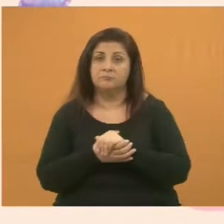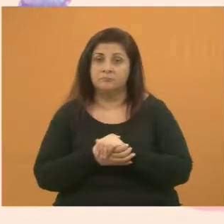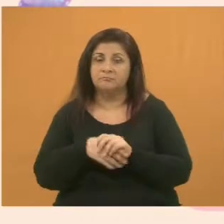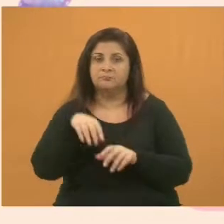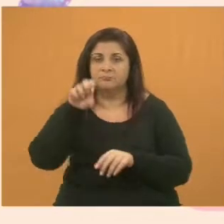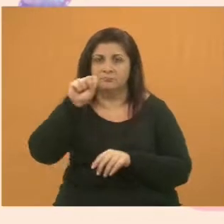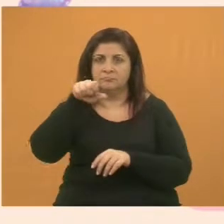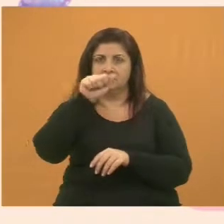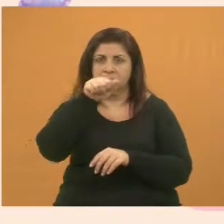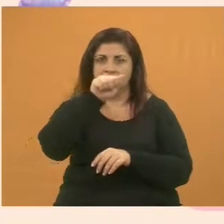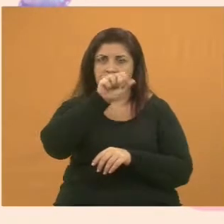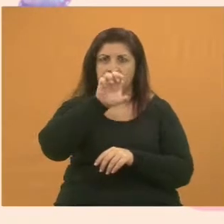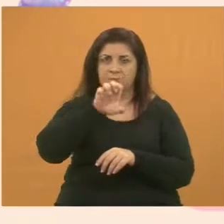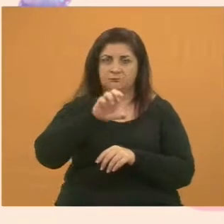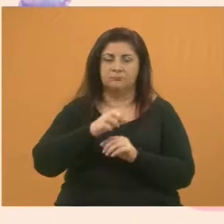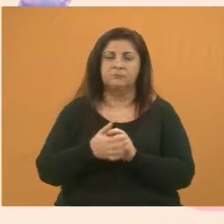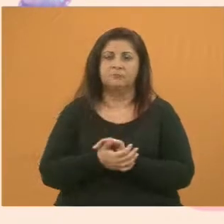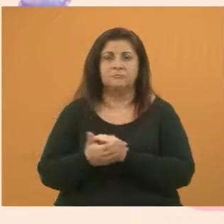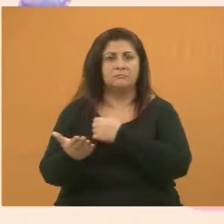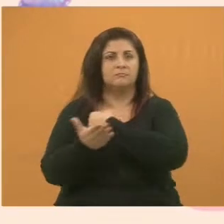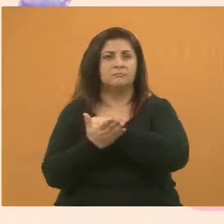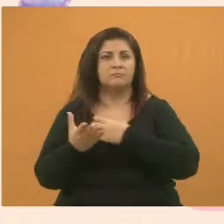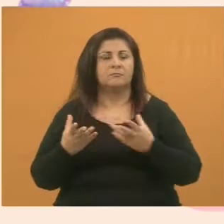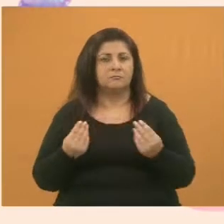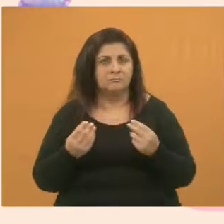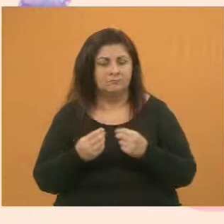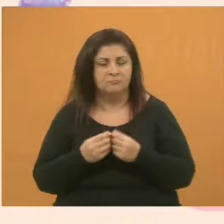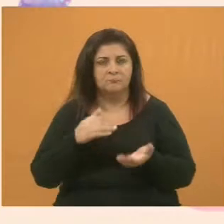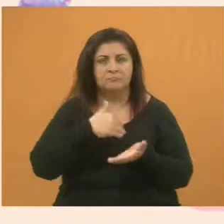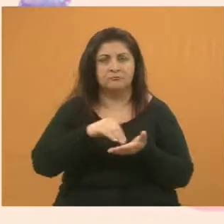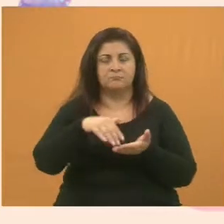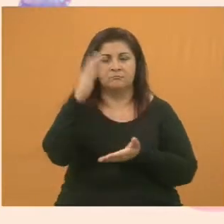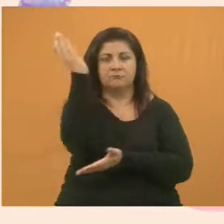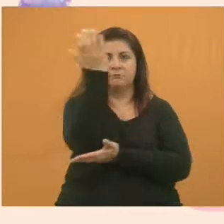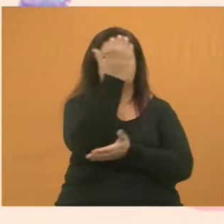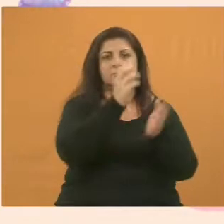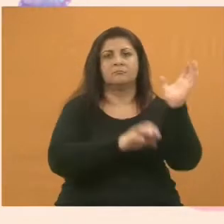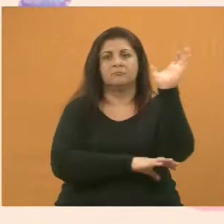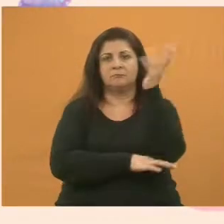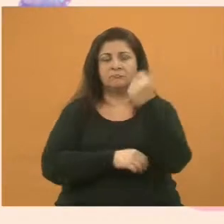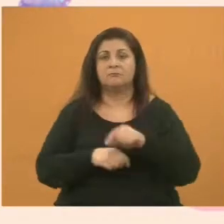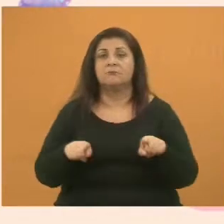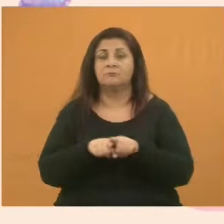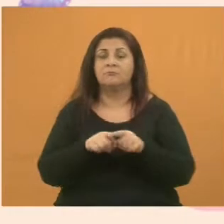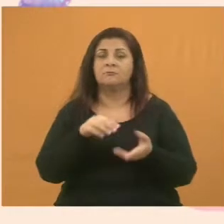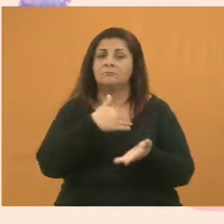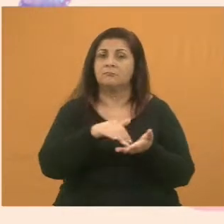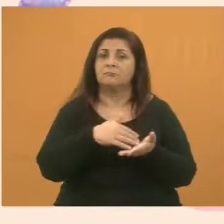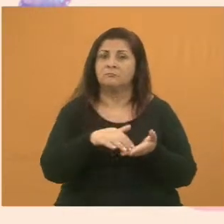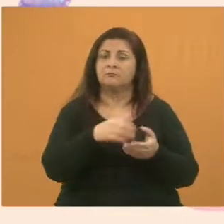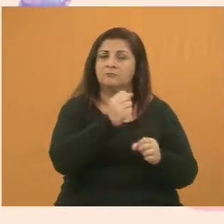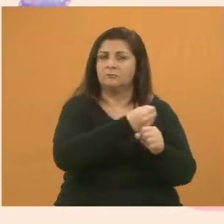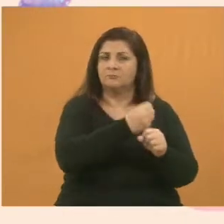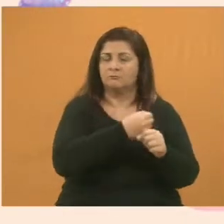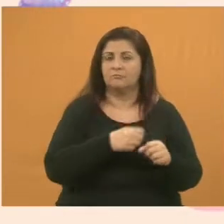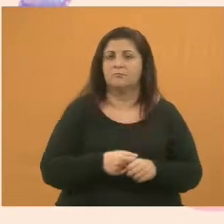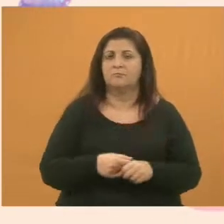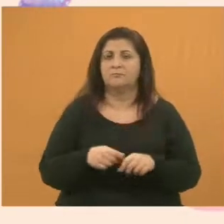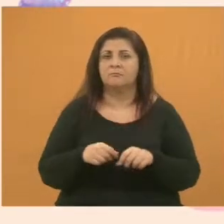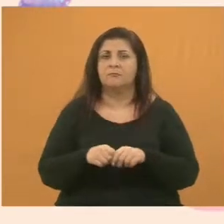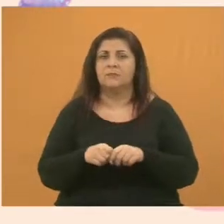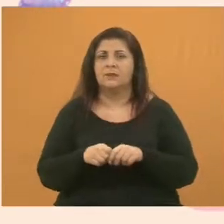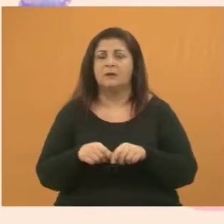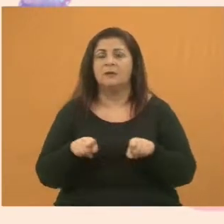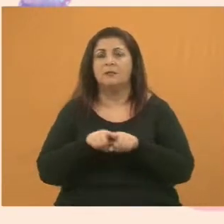SAI, que ajudou muito, a Secretaria do Meio Ambiente, a Secretaria da Infraestrutura, a Vigilância Sanitária e a